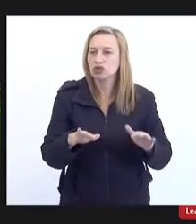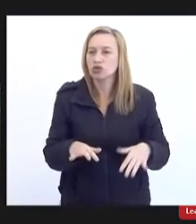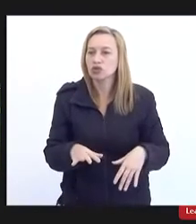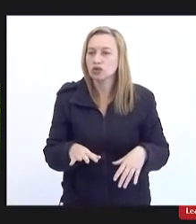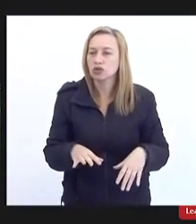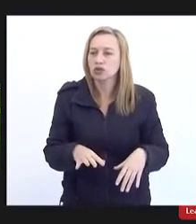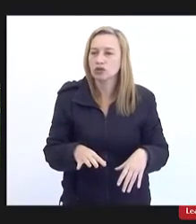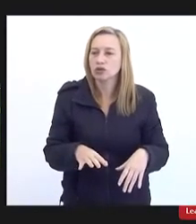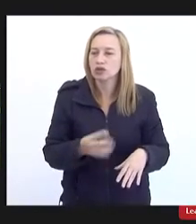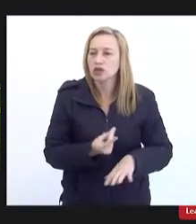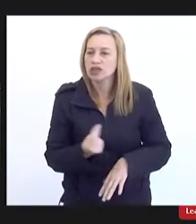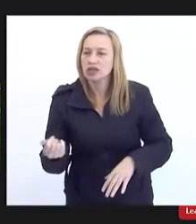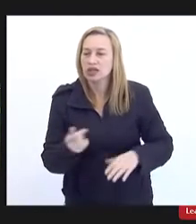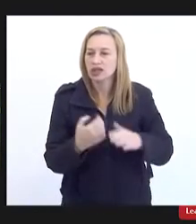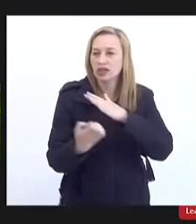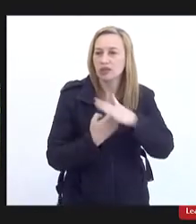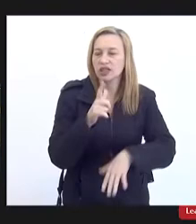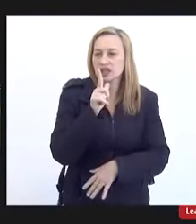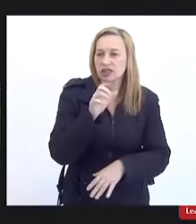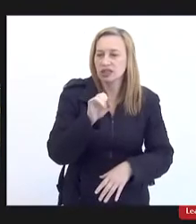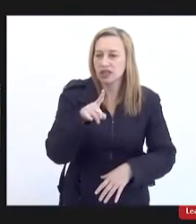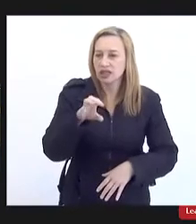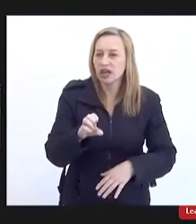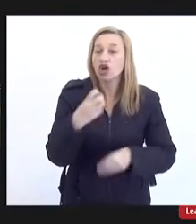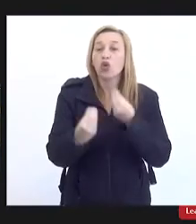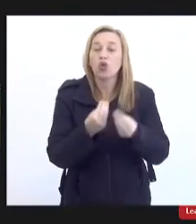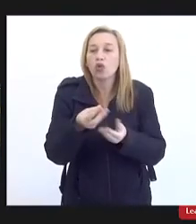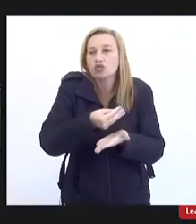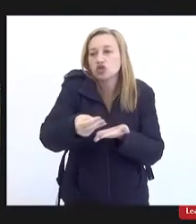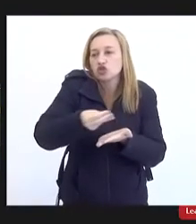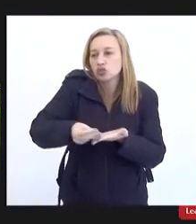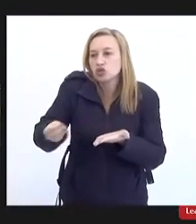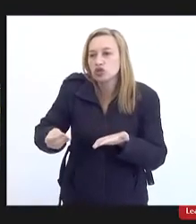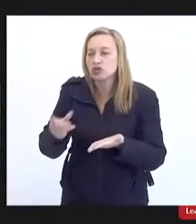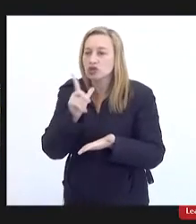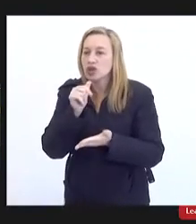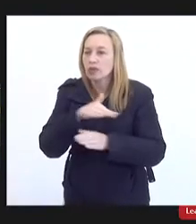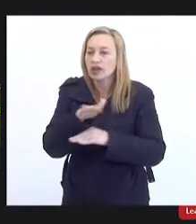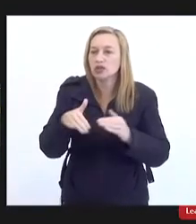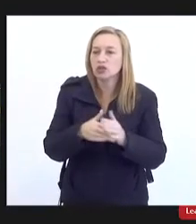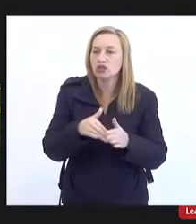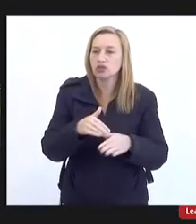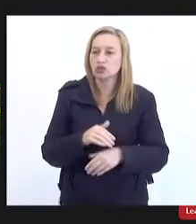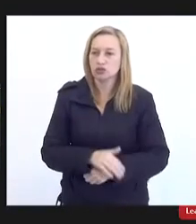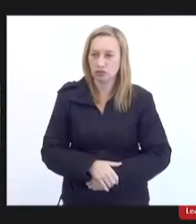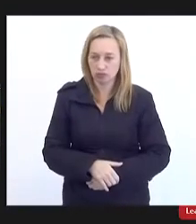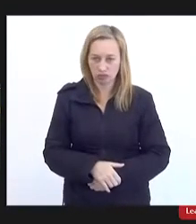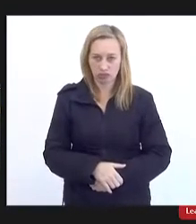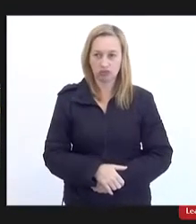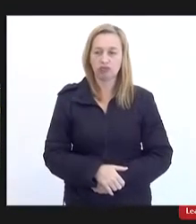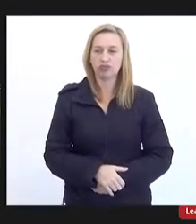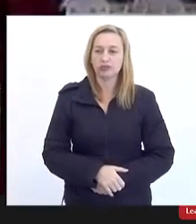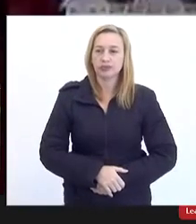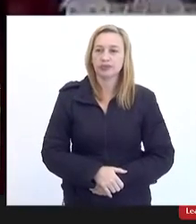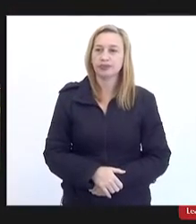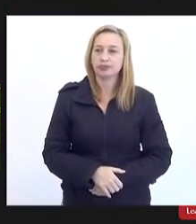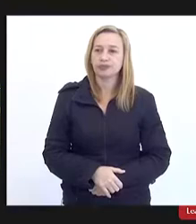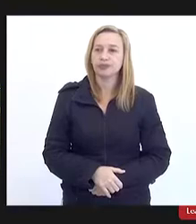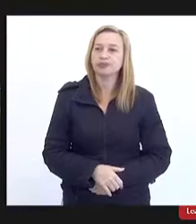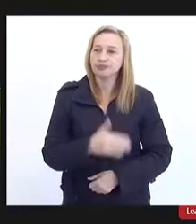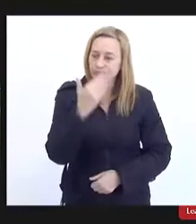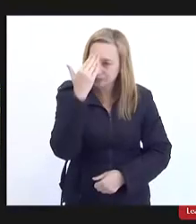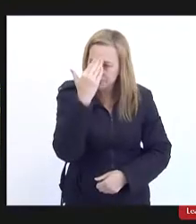saída da CEDAI como o município pretende gerir a distribuição de água para todas e todos é isso chico muito